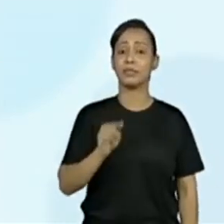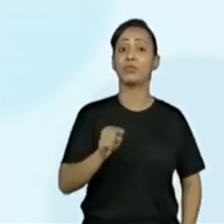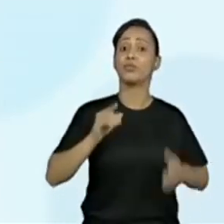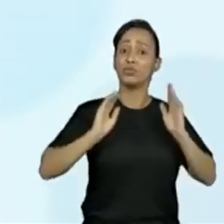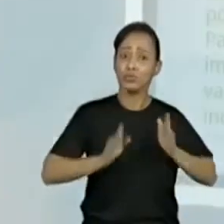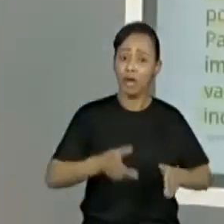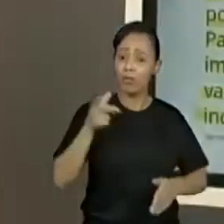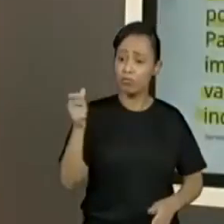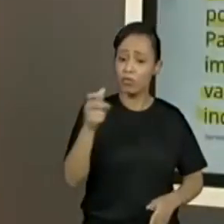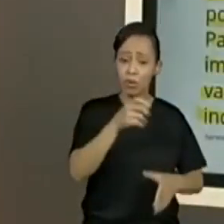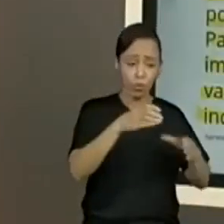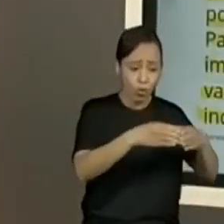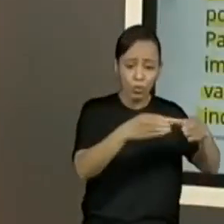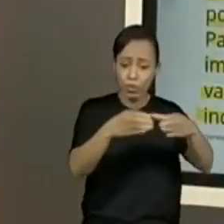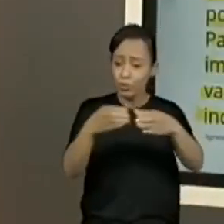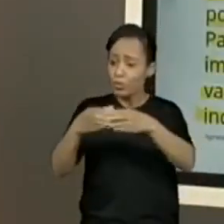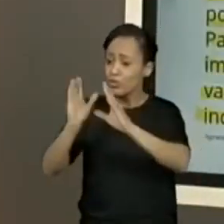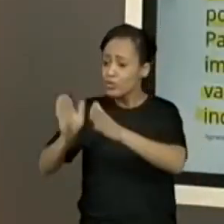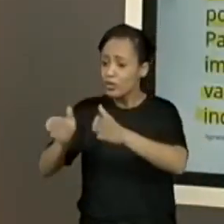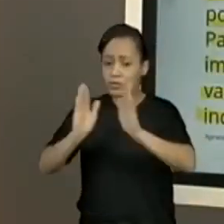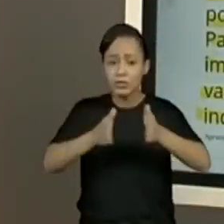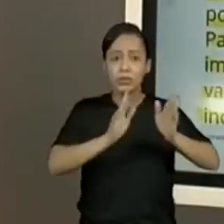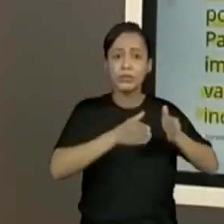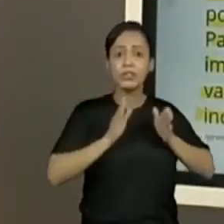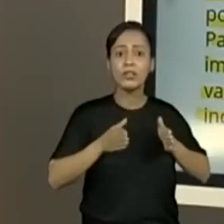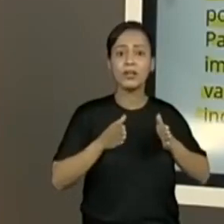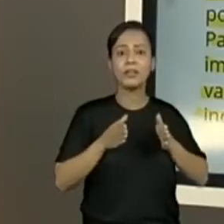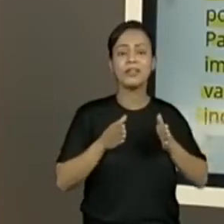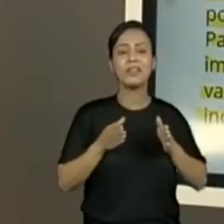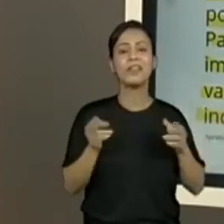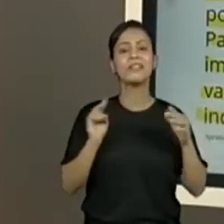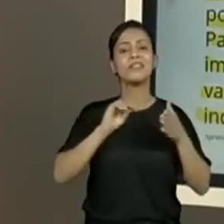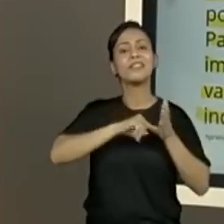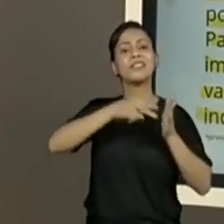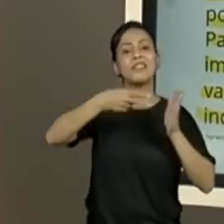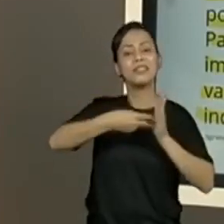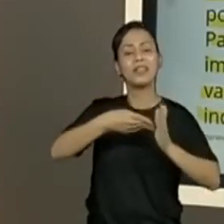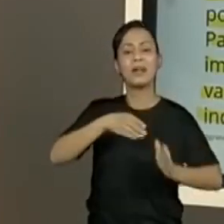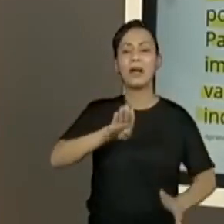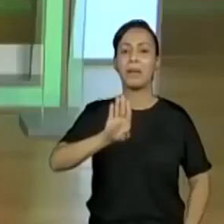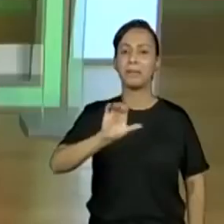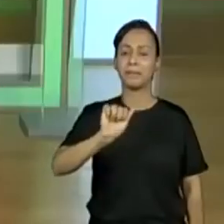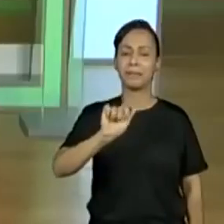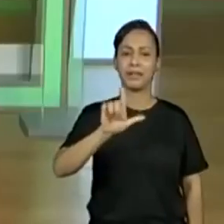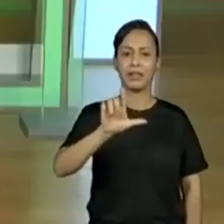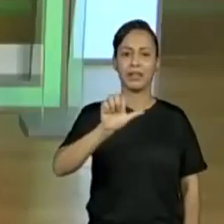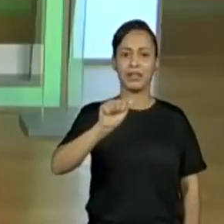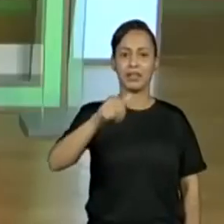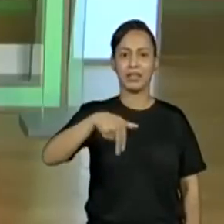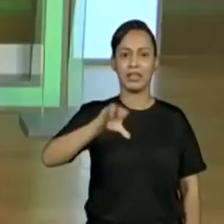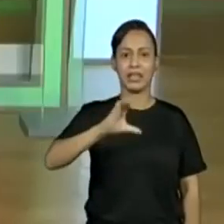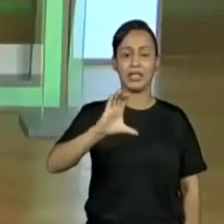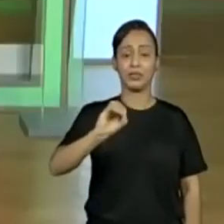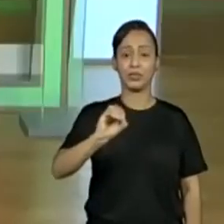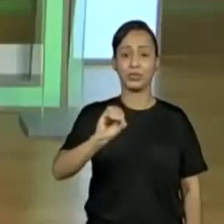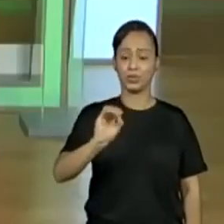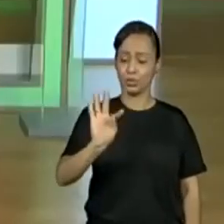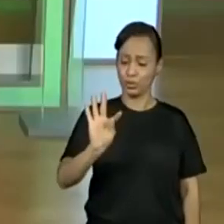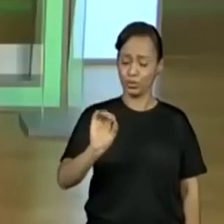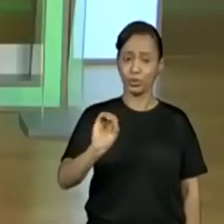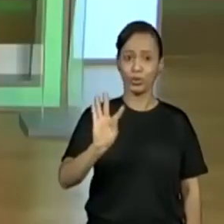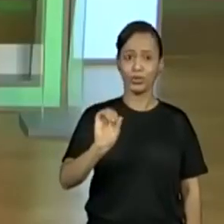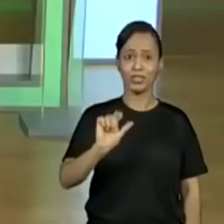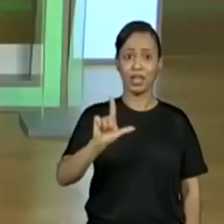mais. O que é fazer o balanço? É perceber tudo o que está acontecendo, né? Trazendo os dados do público que já foi